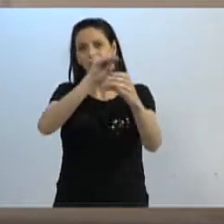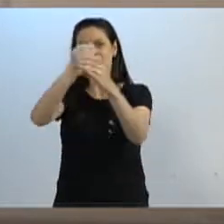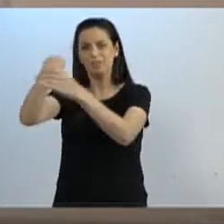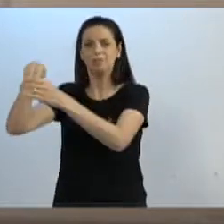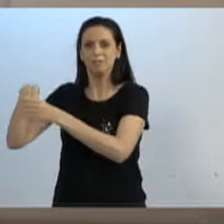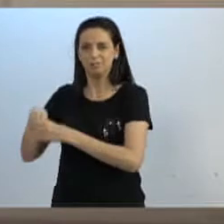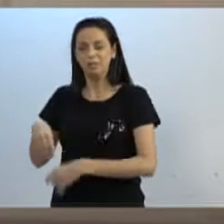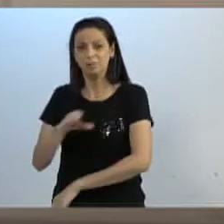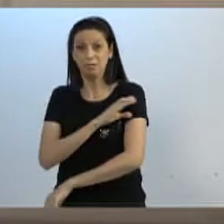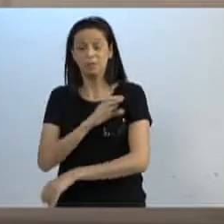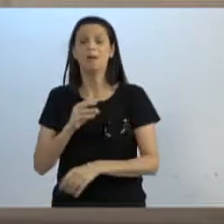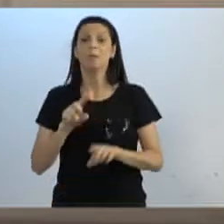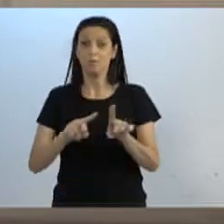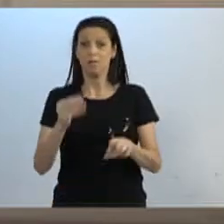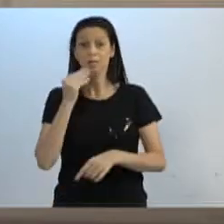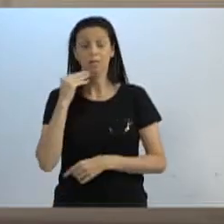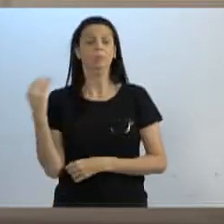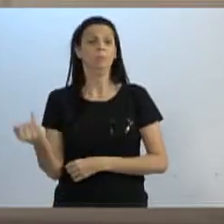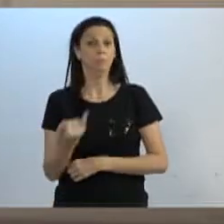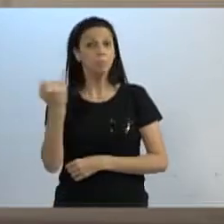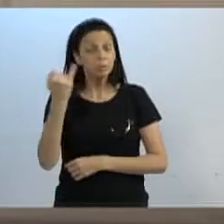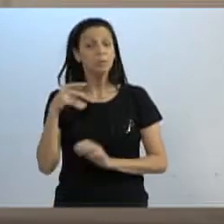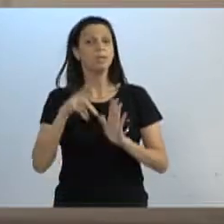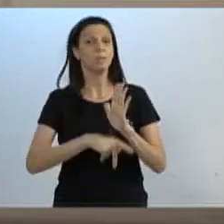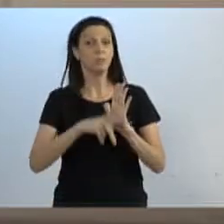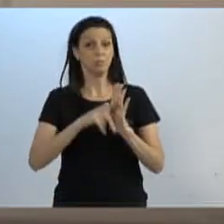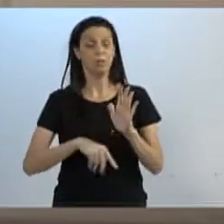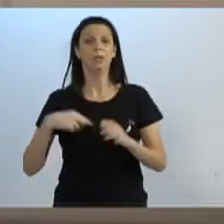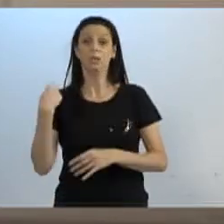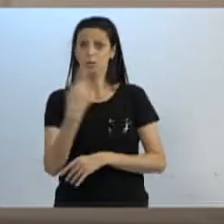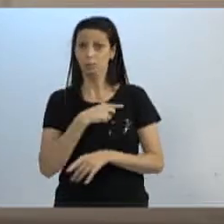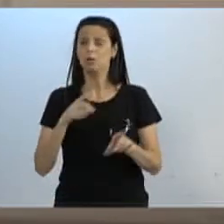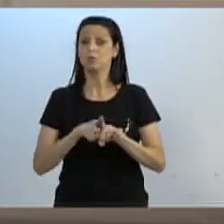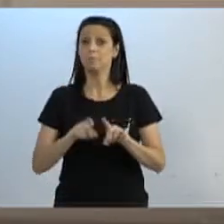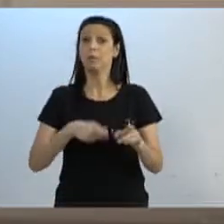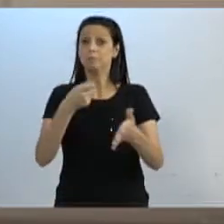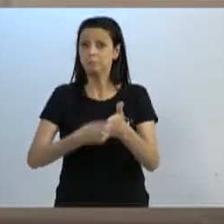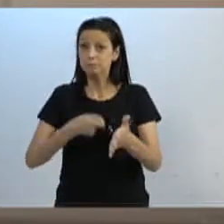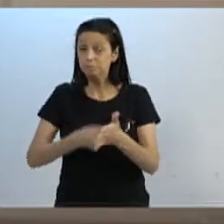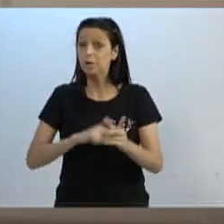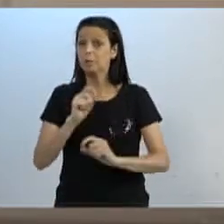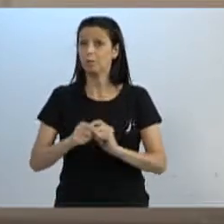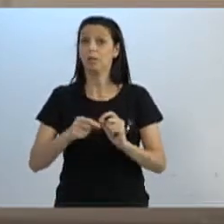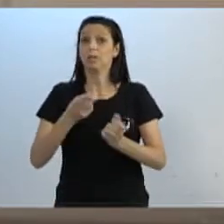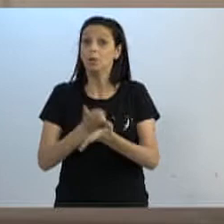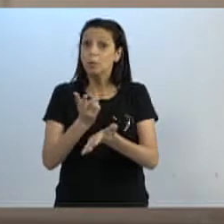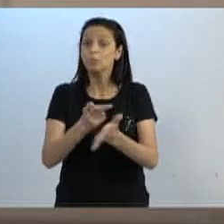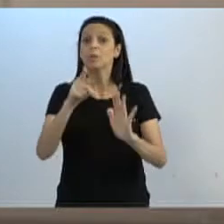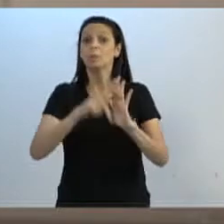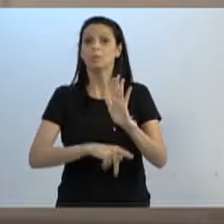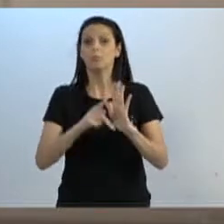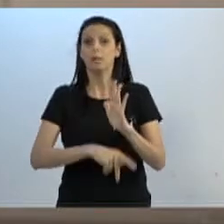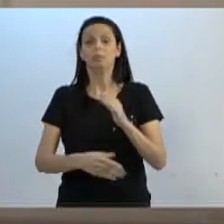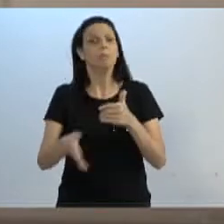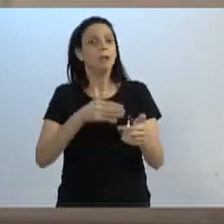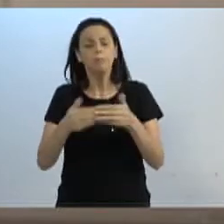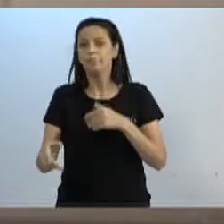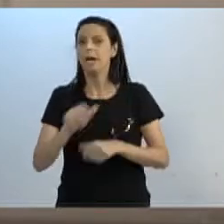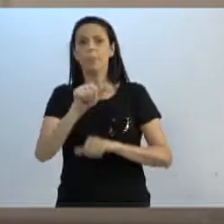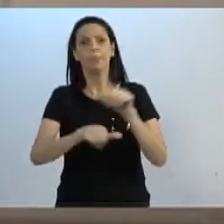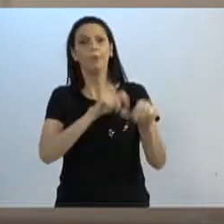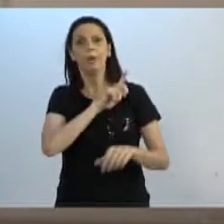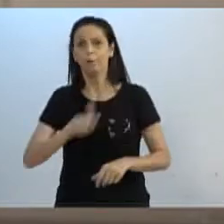é importante, inclusive, que se faça um programa, e nós aqui cobramos, para que isso fique um programa que passe governos. Como foi o